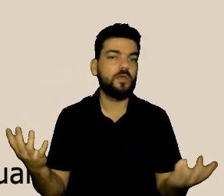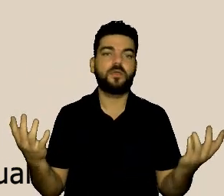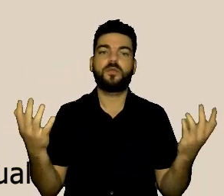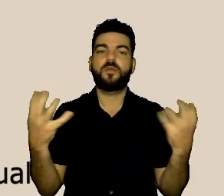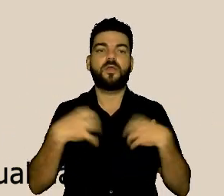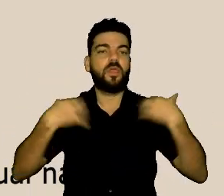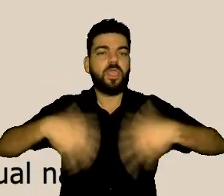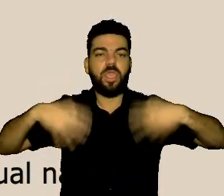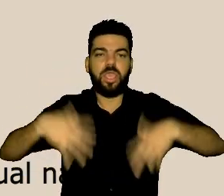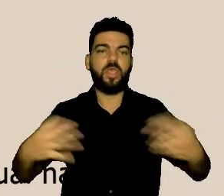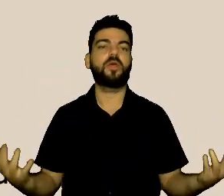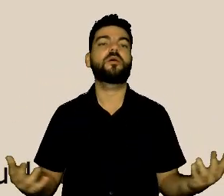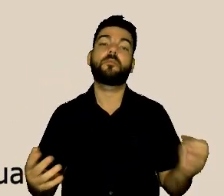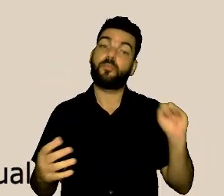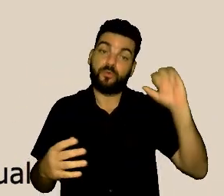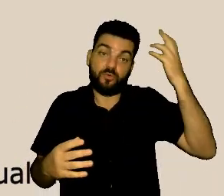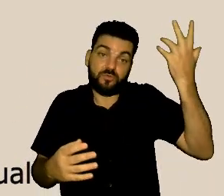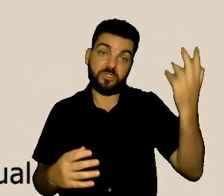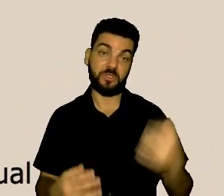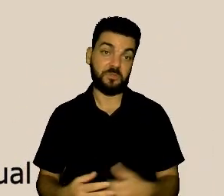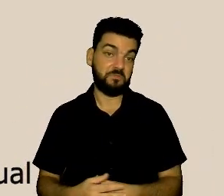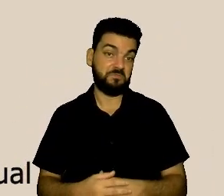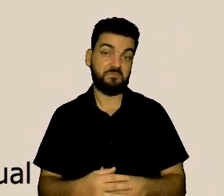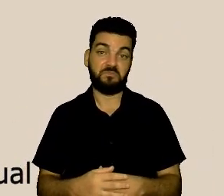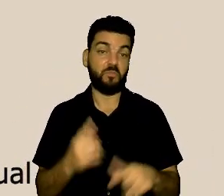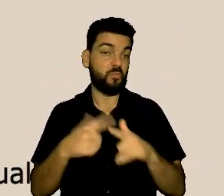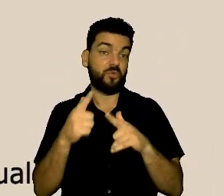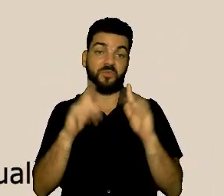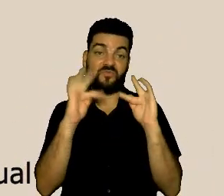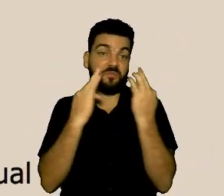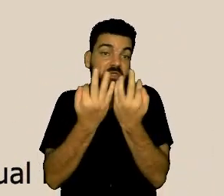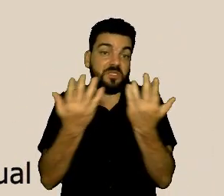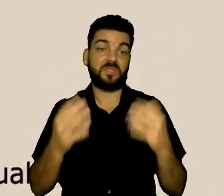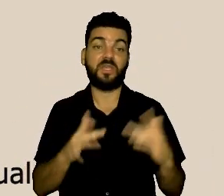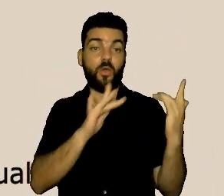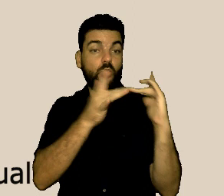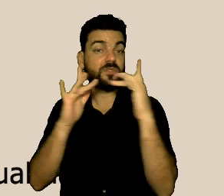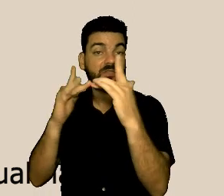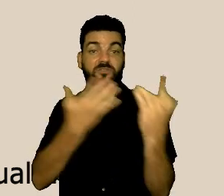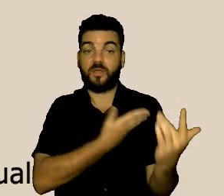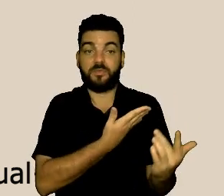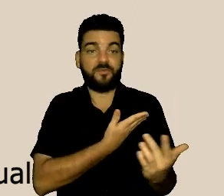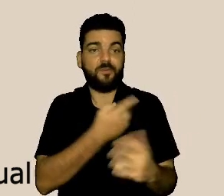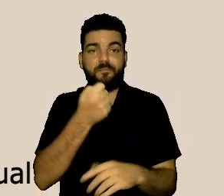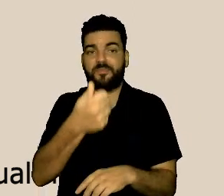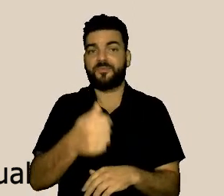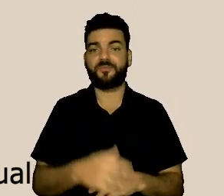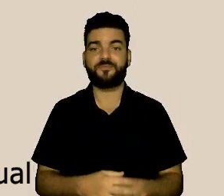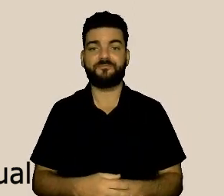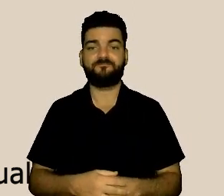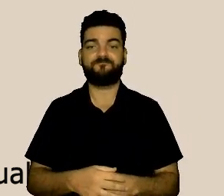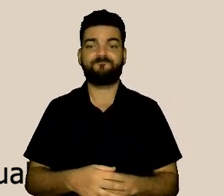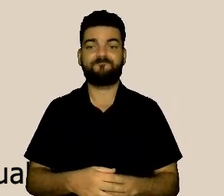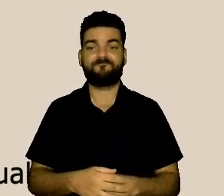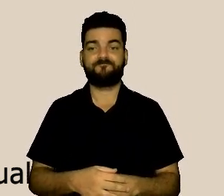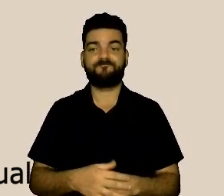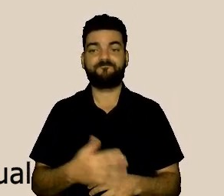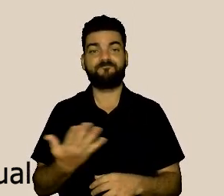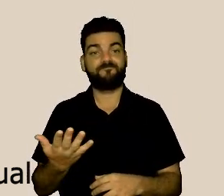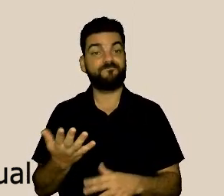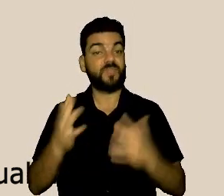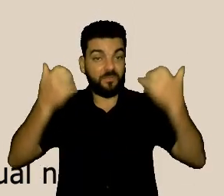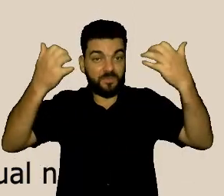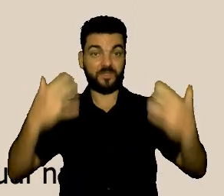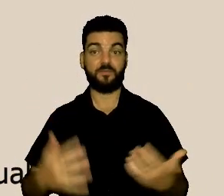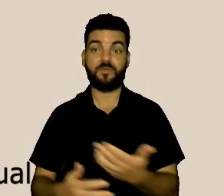relações de amizade acabam sendo, como eu disse, distanciadas e com isso ele